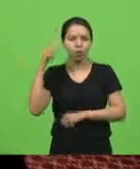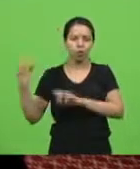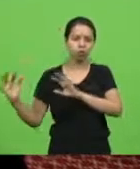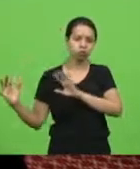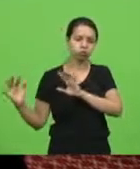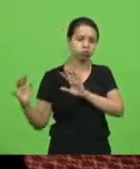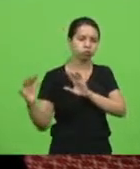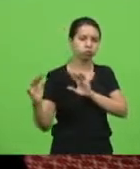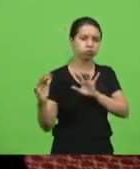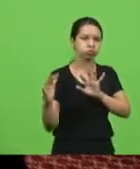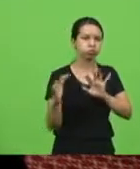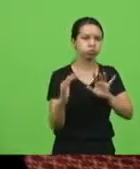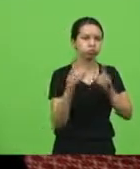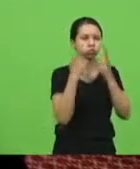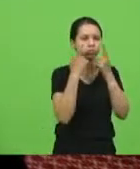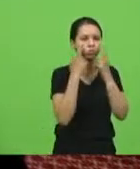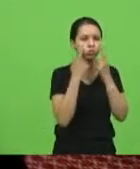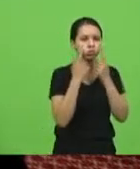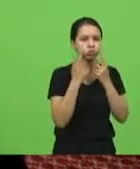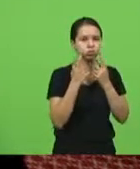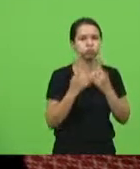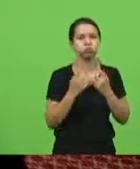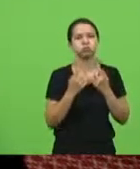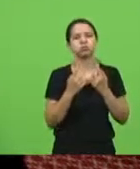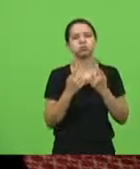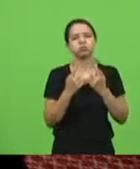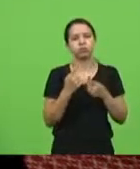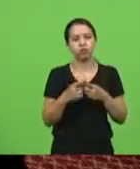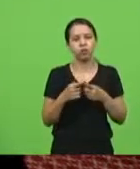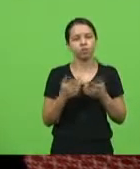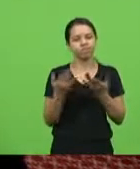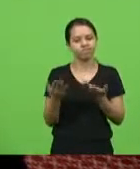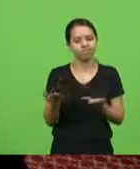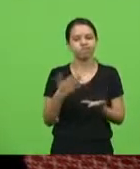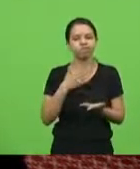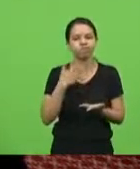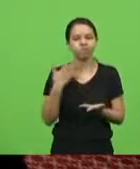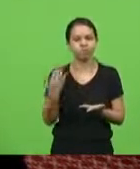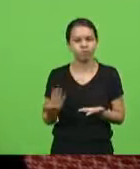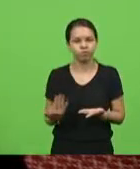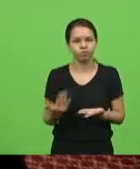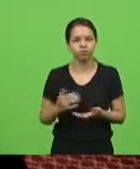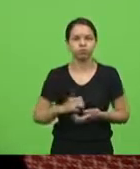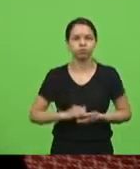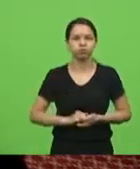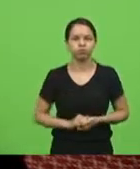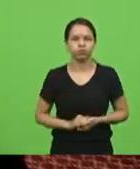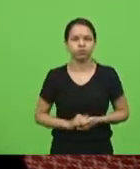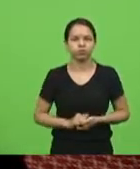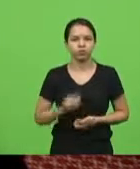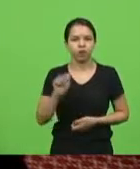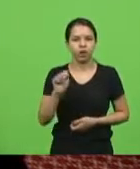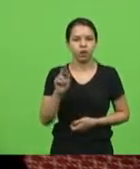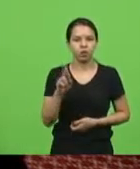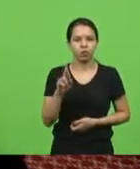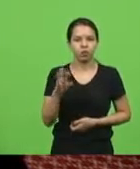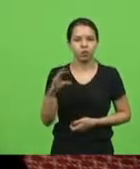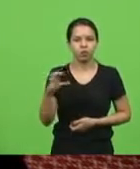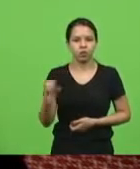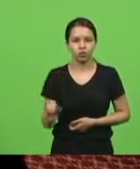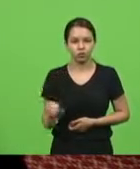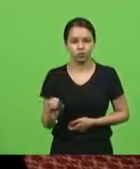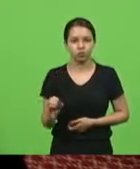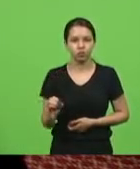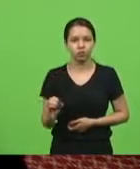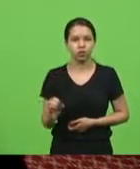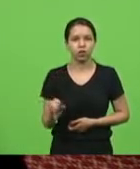abanando e chorando pela perda desse grande homem. Áureo Ramos de Sousa, que